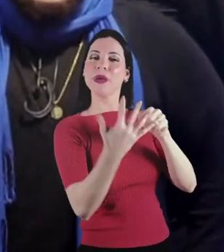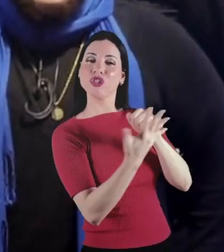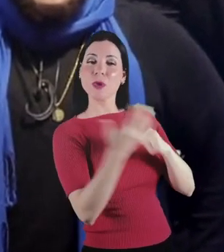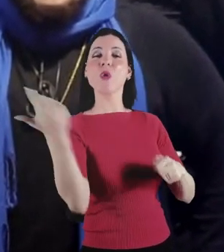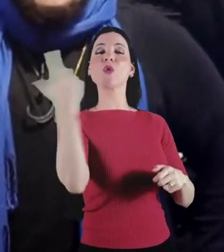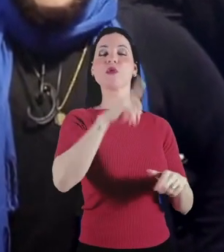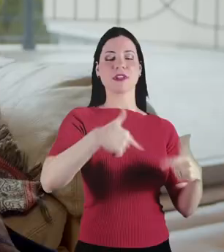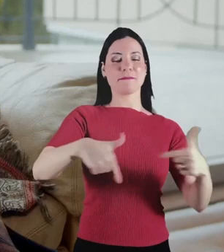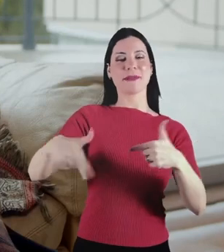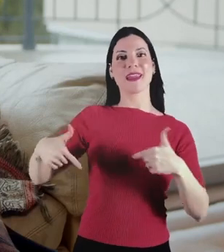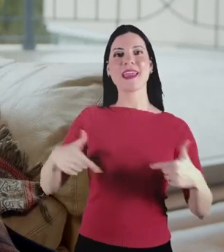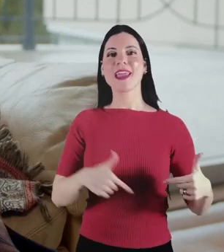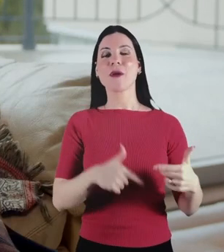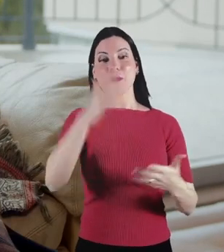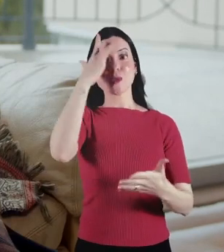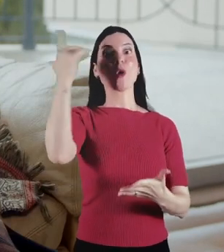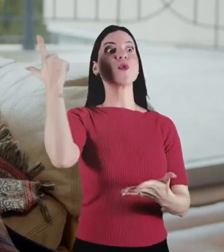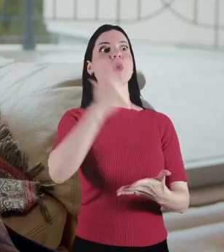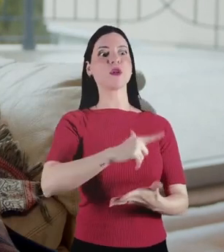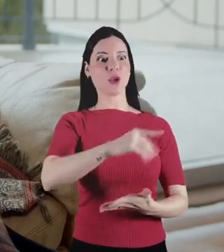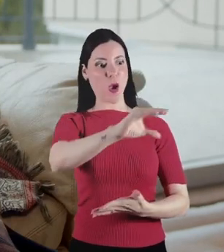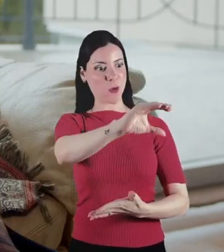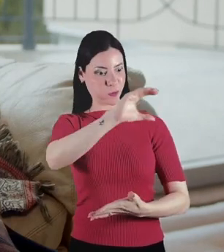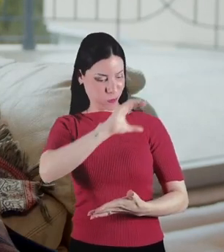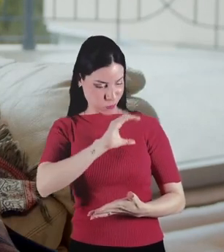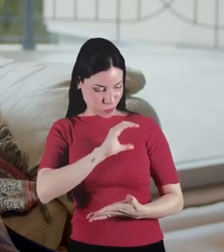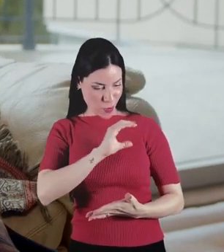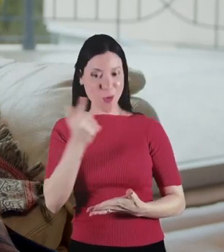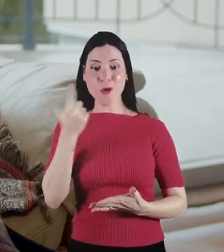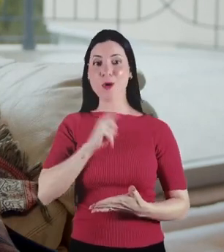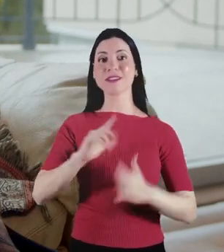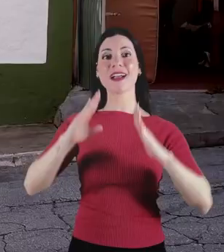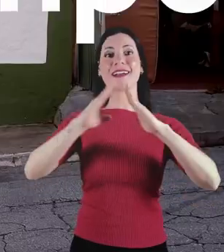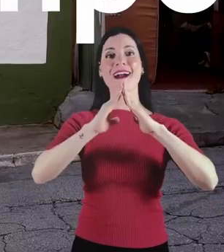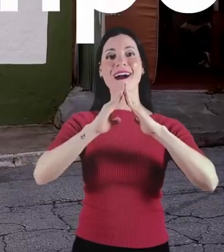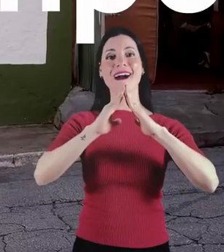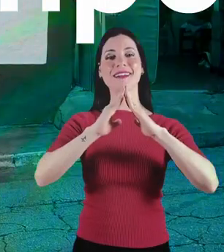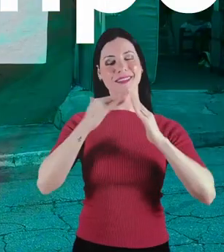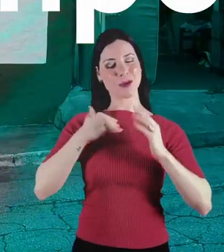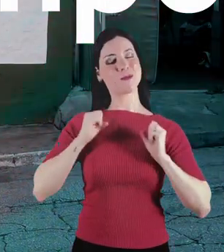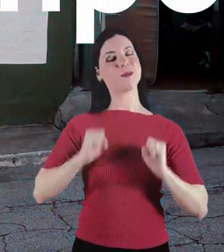quando elas conseguiram emprego, elas falaram, finalmente, agora, além de ter a minha casa, posso ser eu.